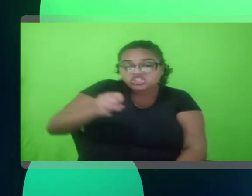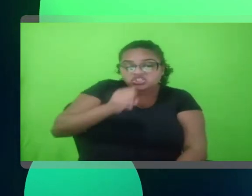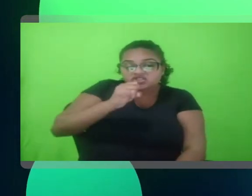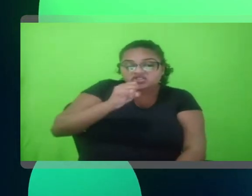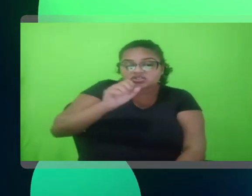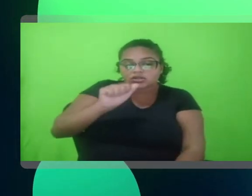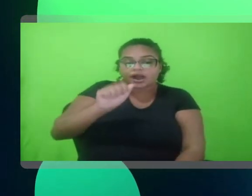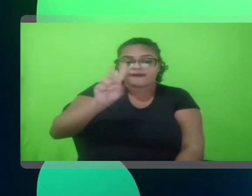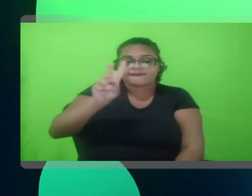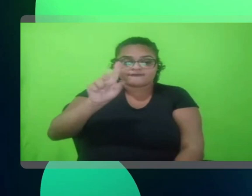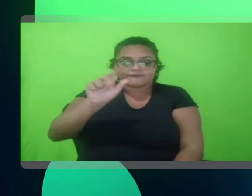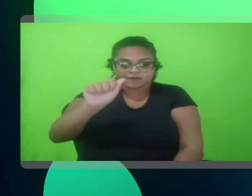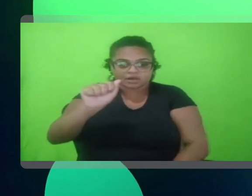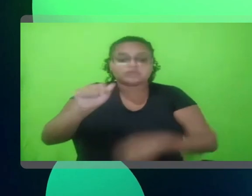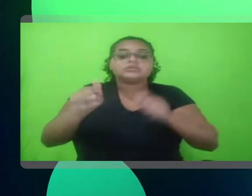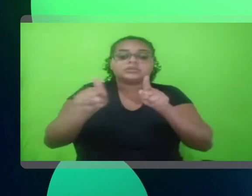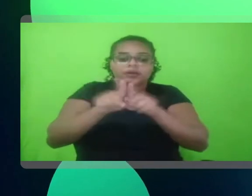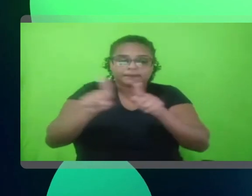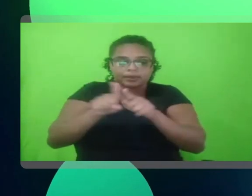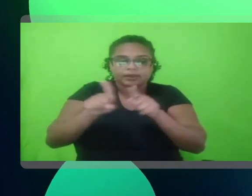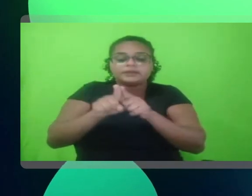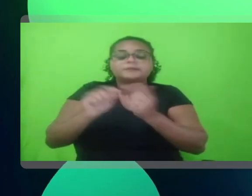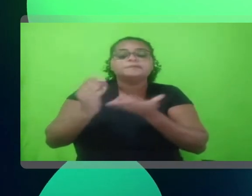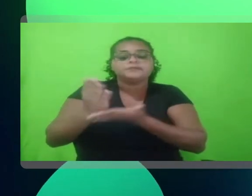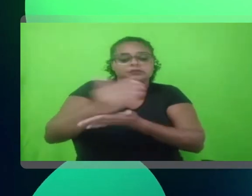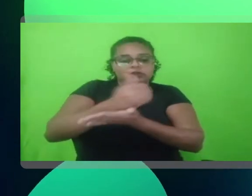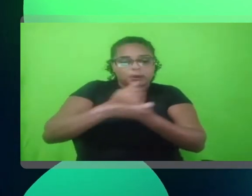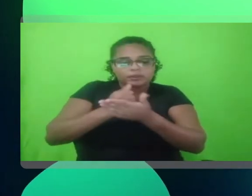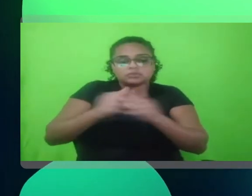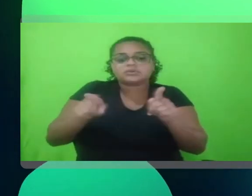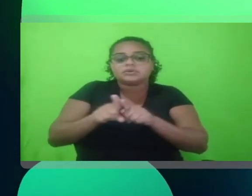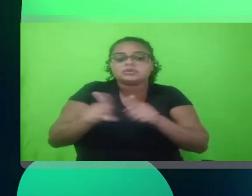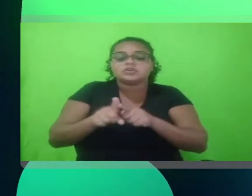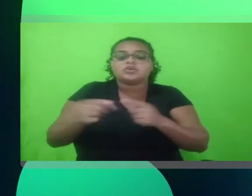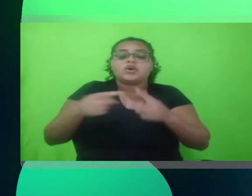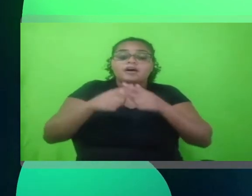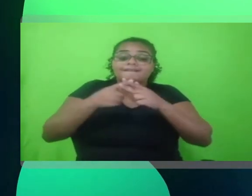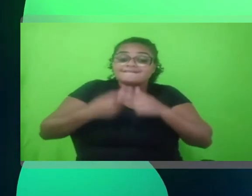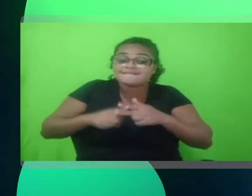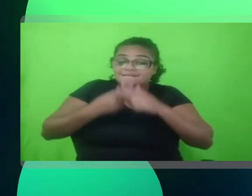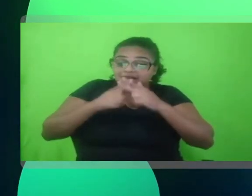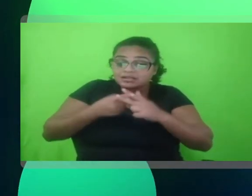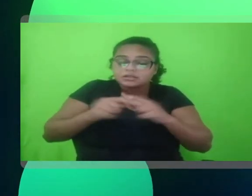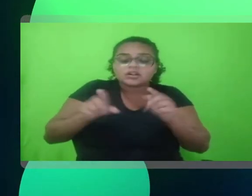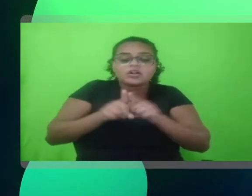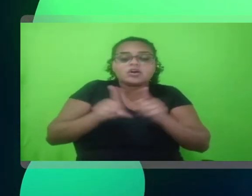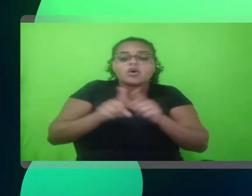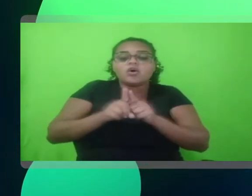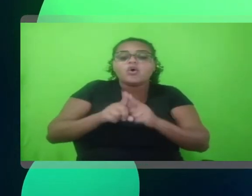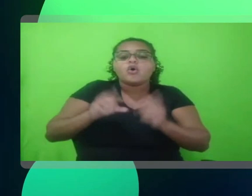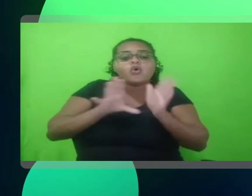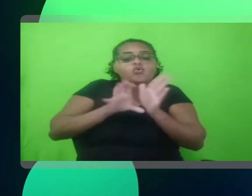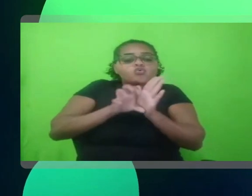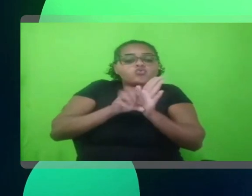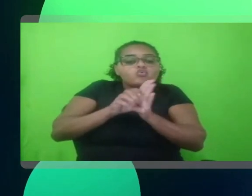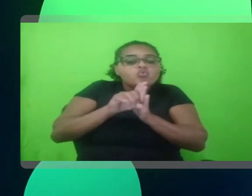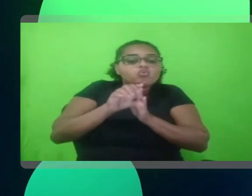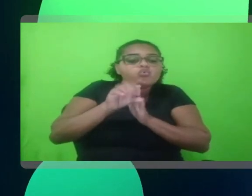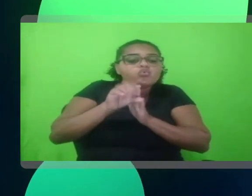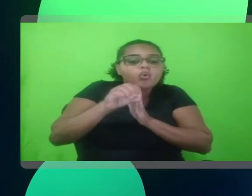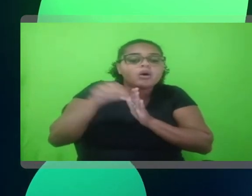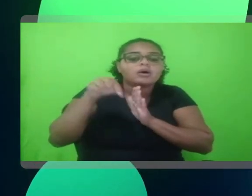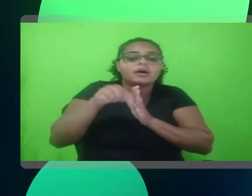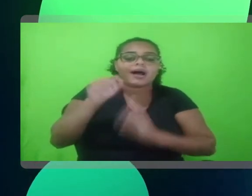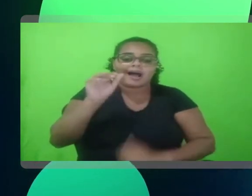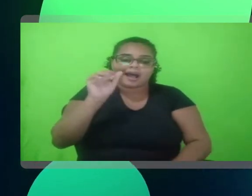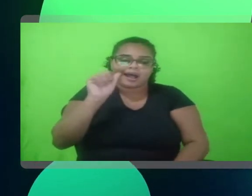na parte de coleta de dados, hoje a nossa ferramenta oficial é o Google Analytics. Então todos os